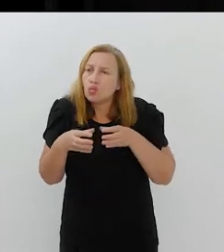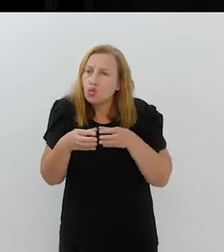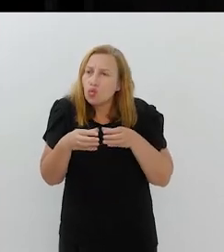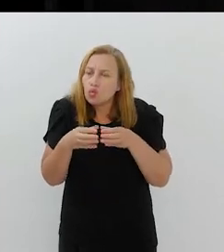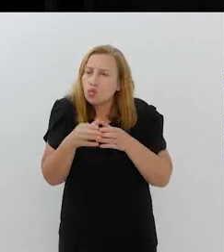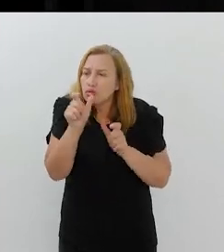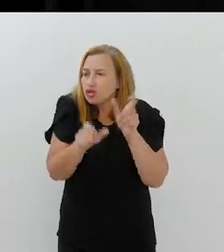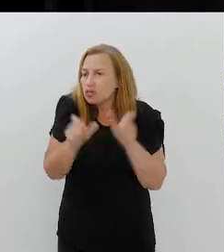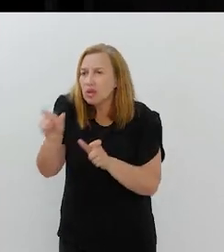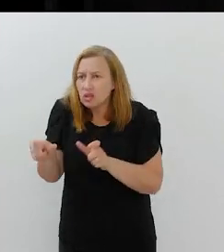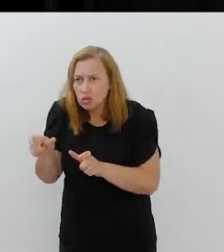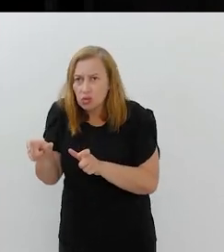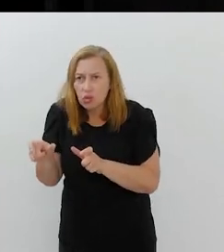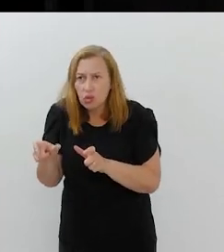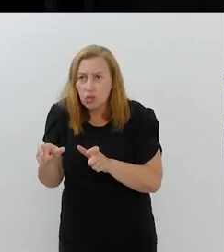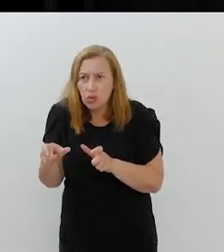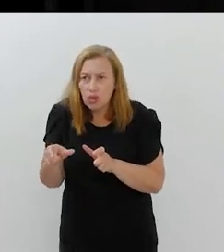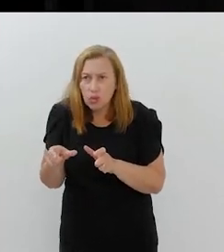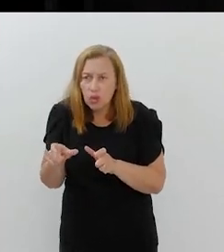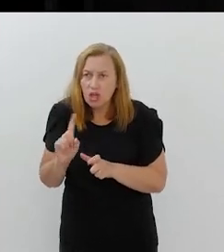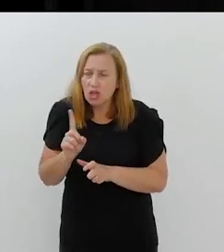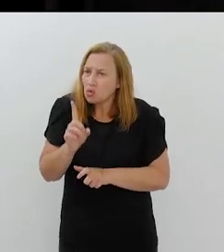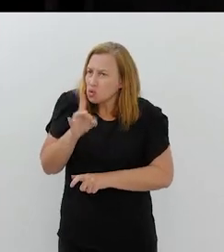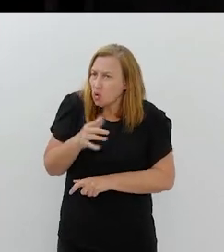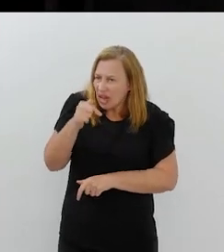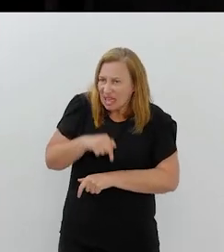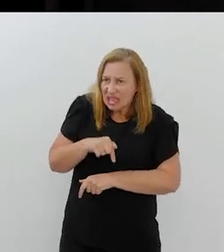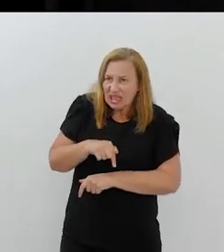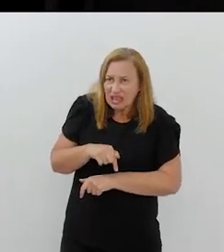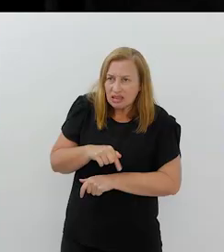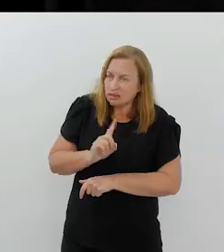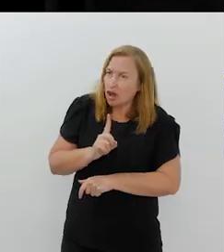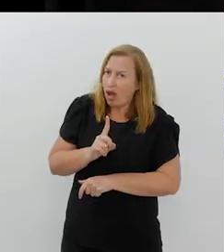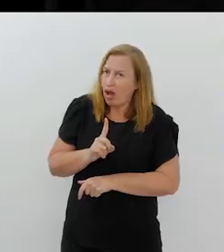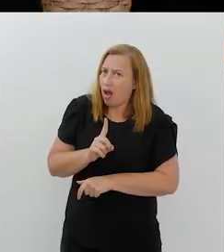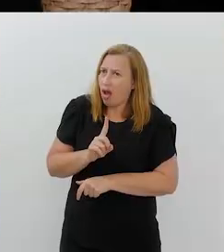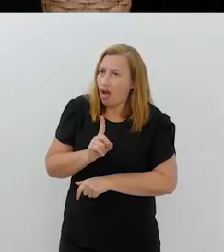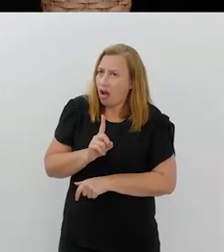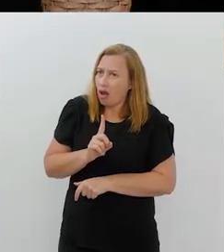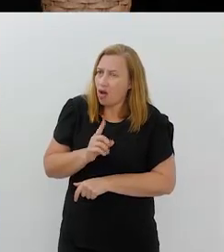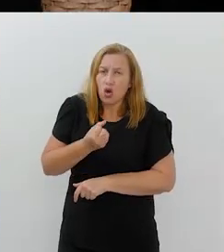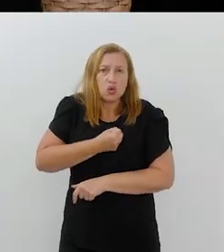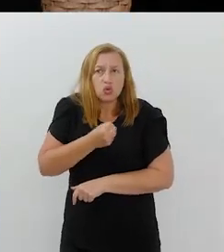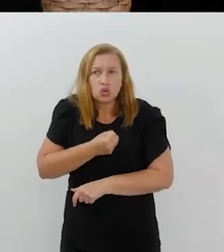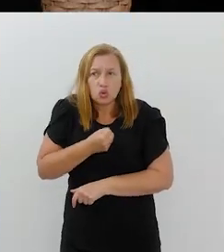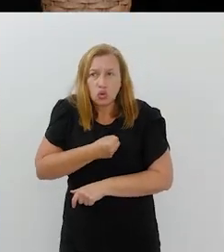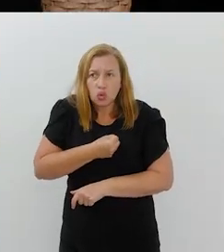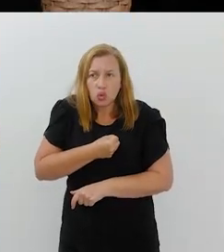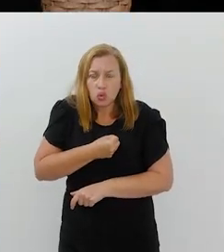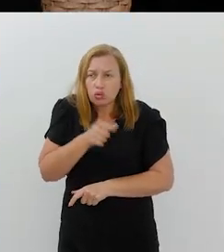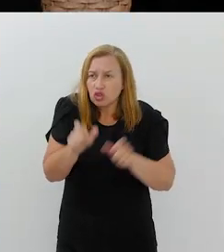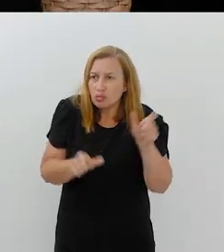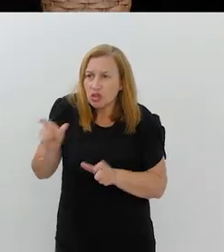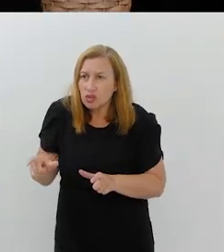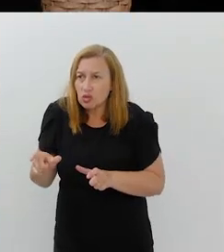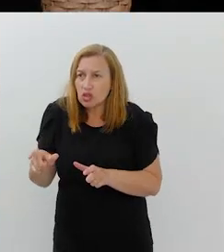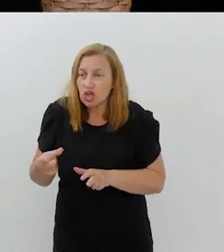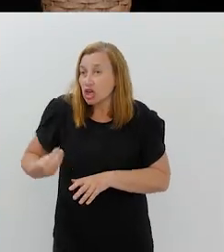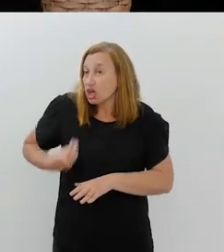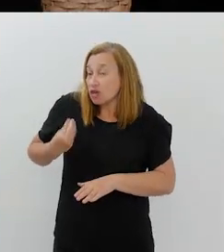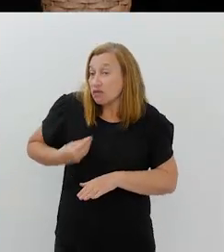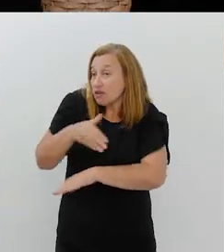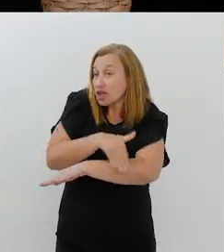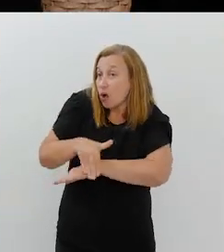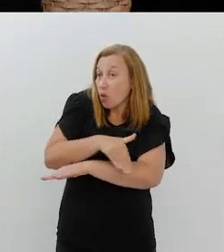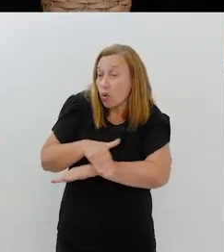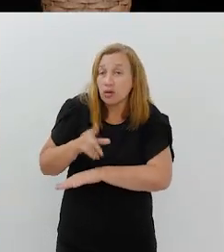povo como também existe, não vamos dizer que... só aqui. Não é só aqui, eu fico espantada com o número